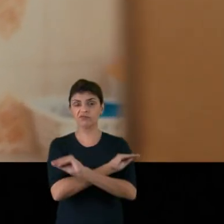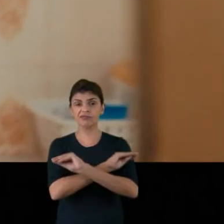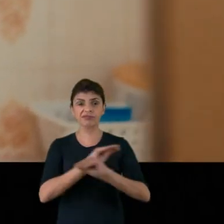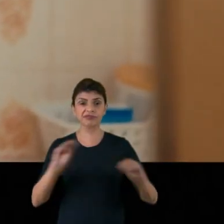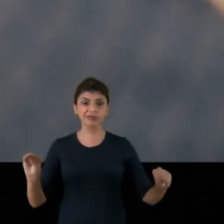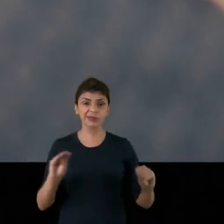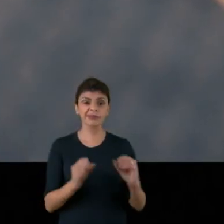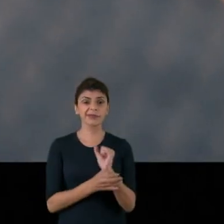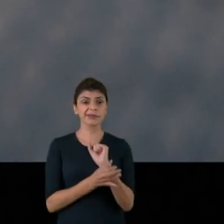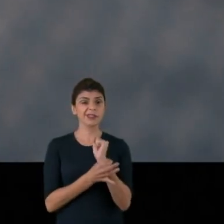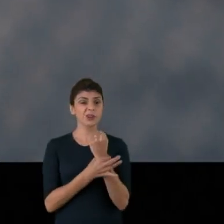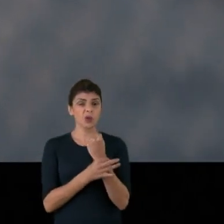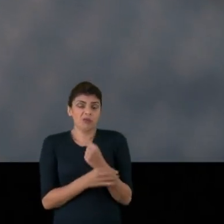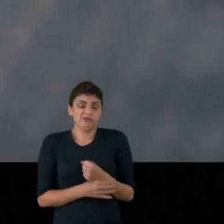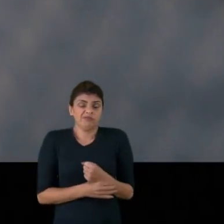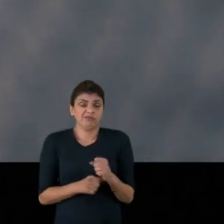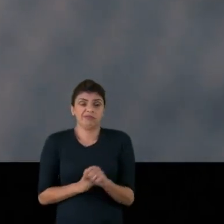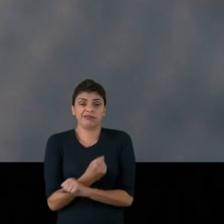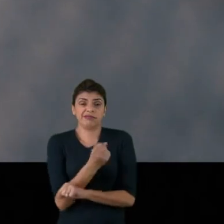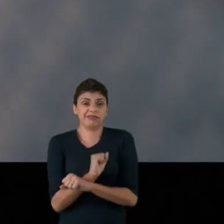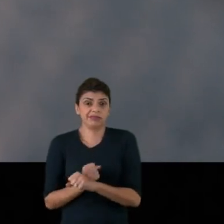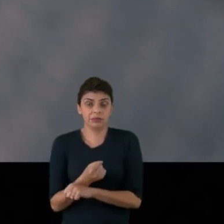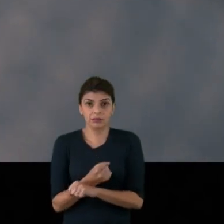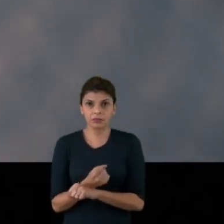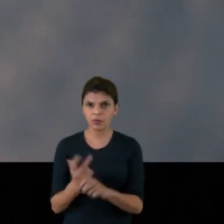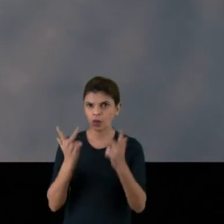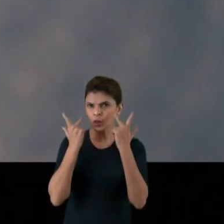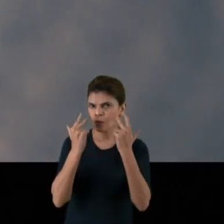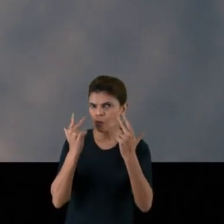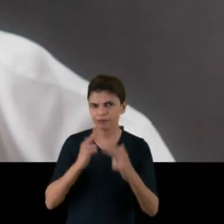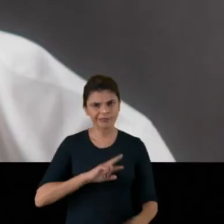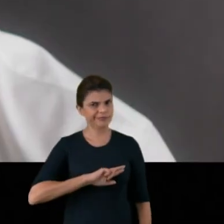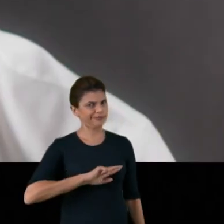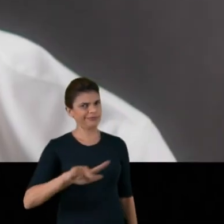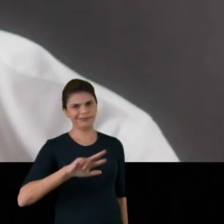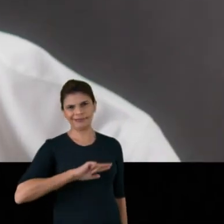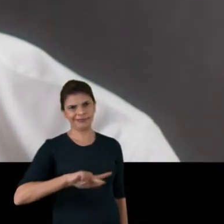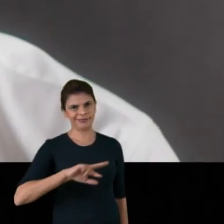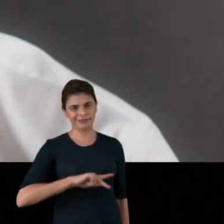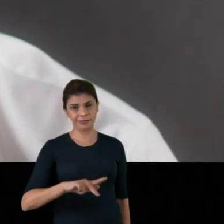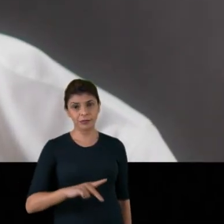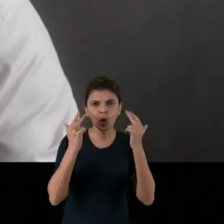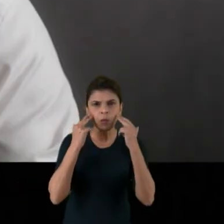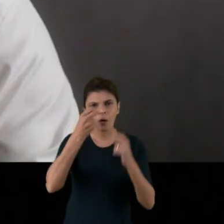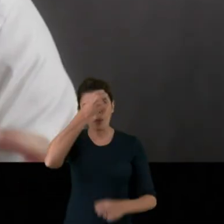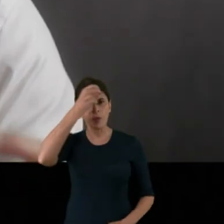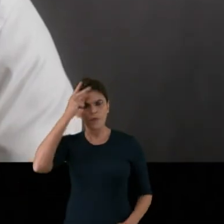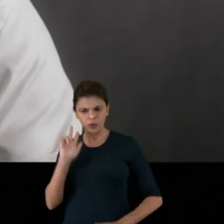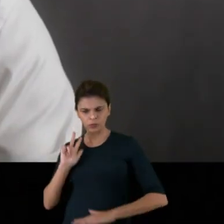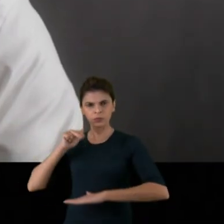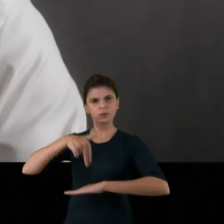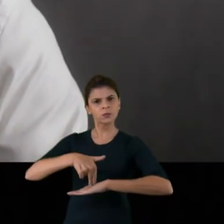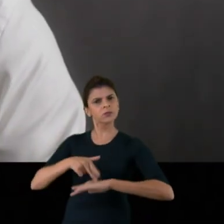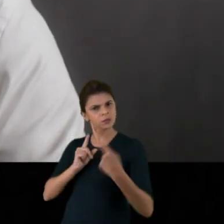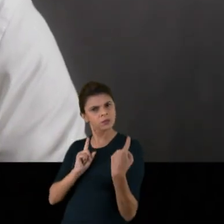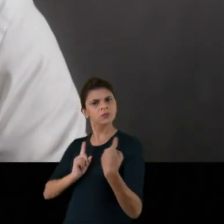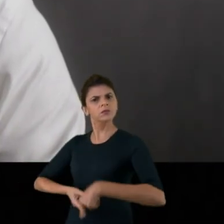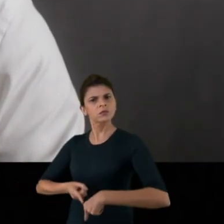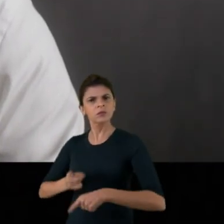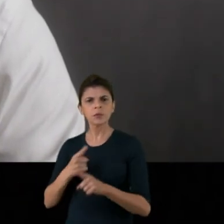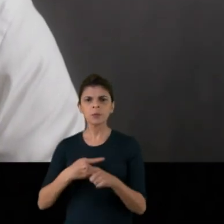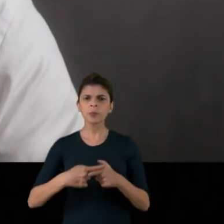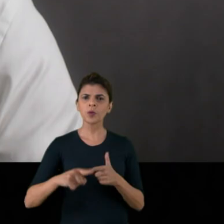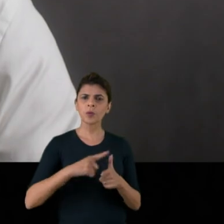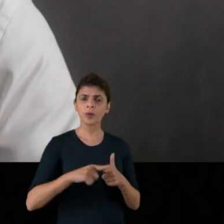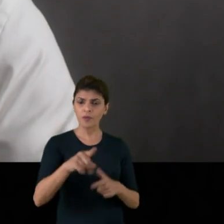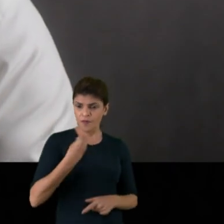Que o prefeito não ligar para a segurança é normal. Não é normal, não. Normal é ter um prefeito que